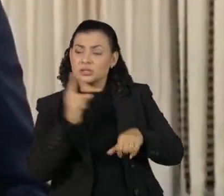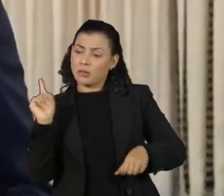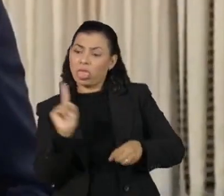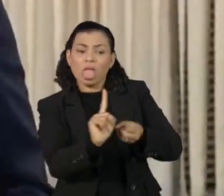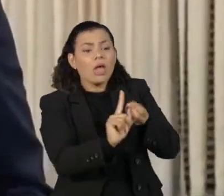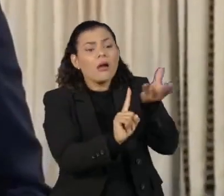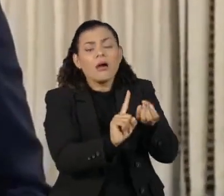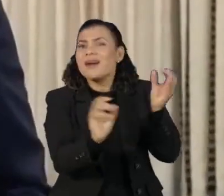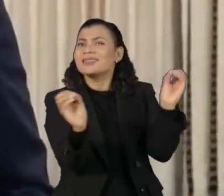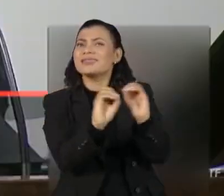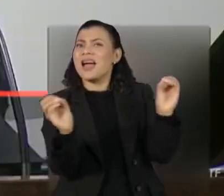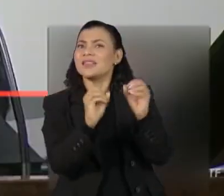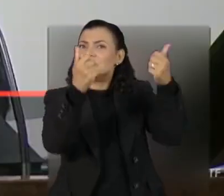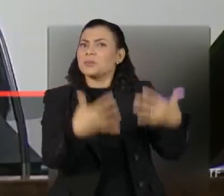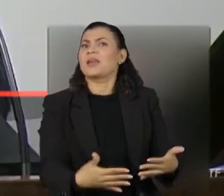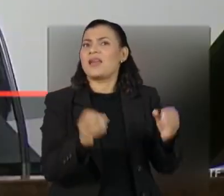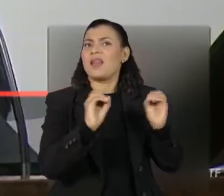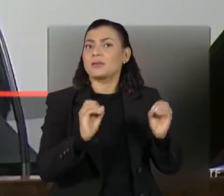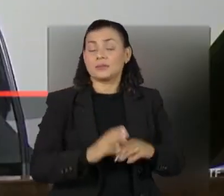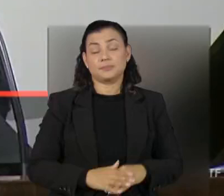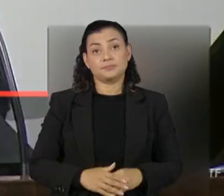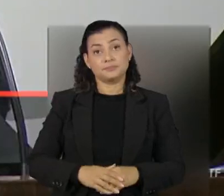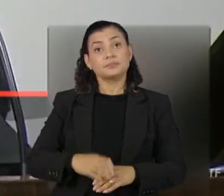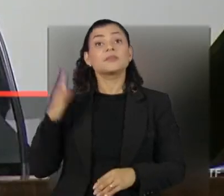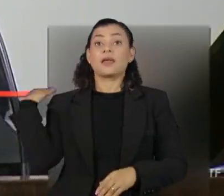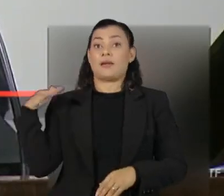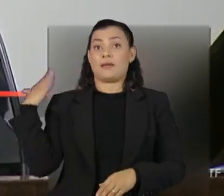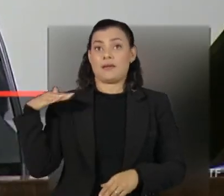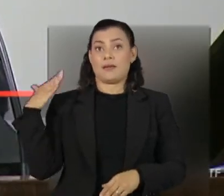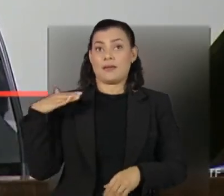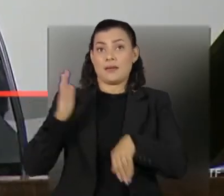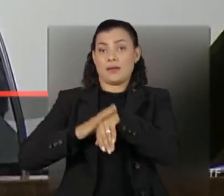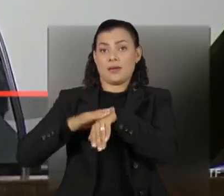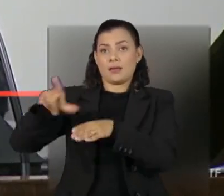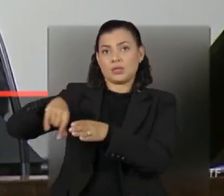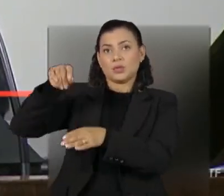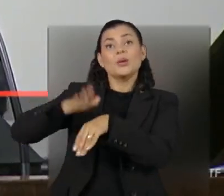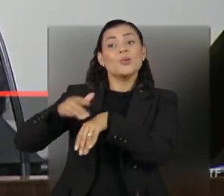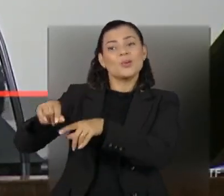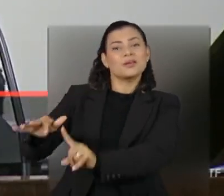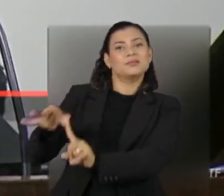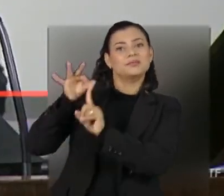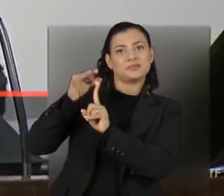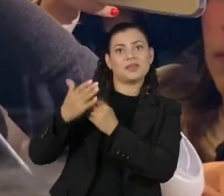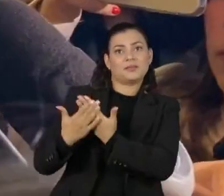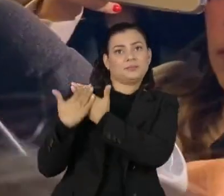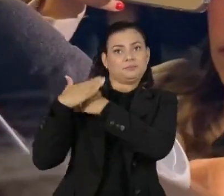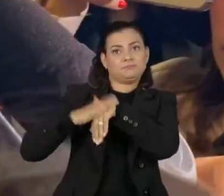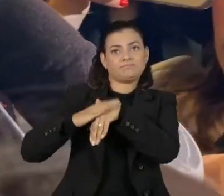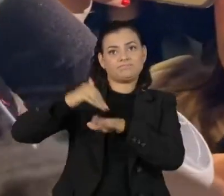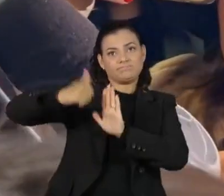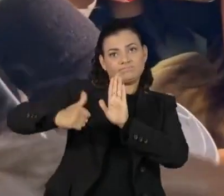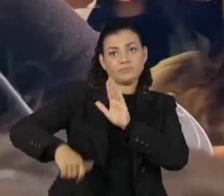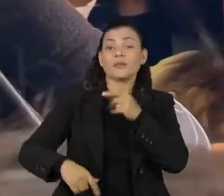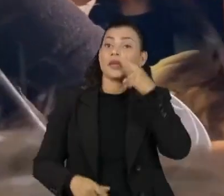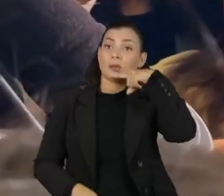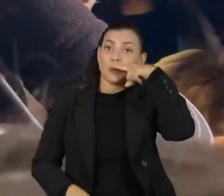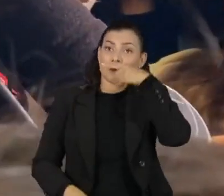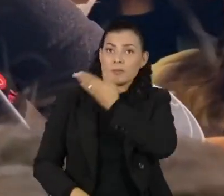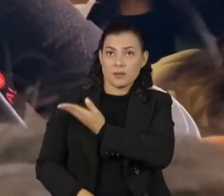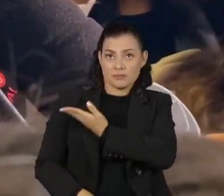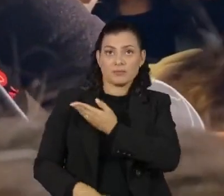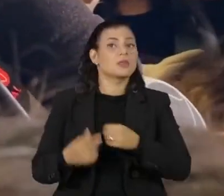esclarecer as circunstâncias. A ministra Carmen Lúcia foi sorteada como relatora do processo no STF. Gilmar Mendes está